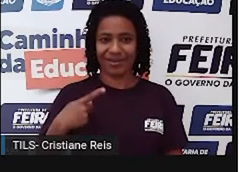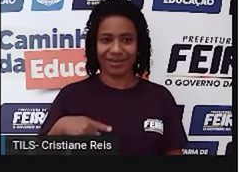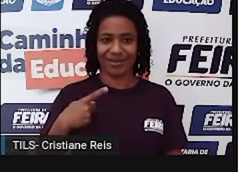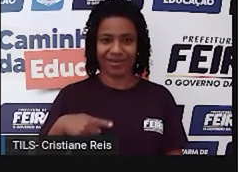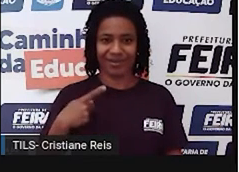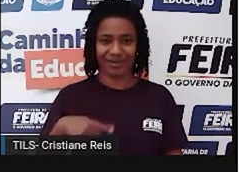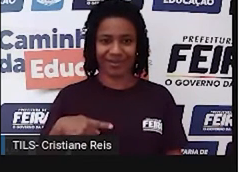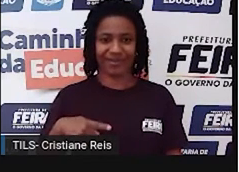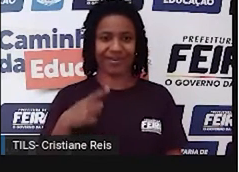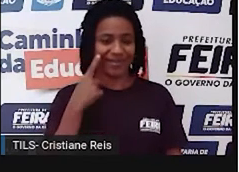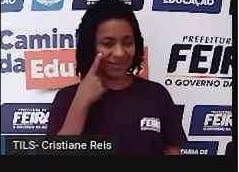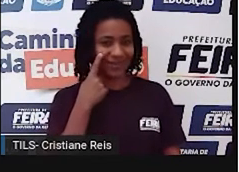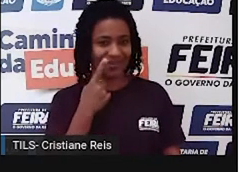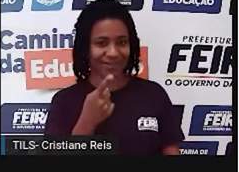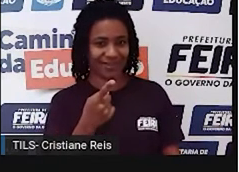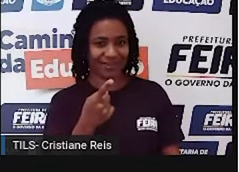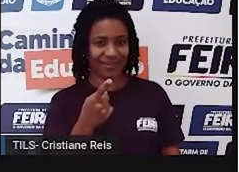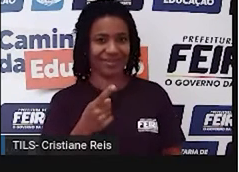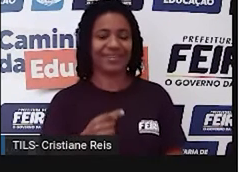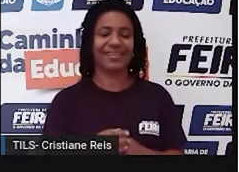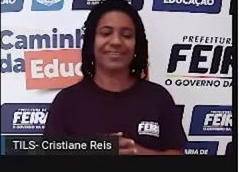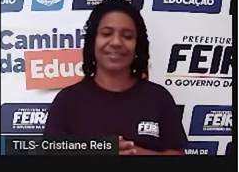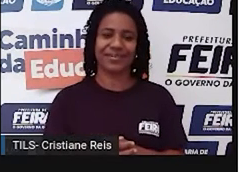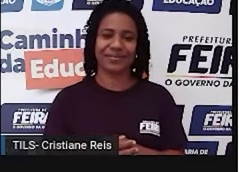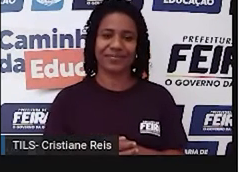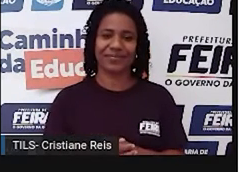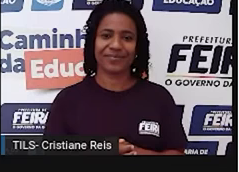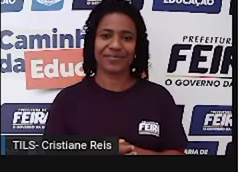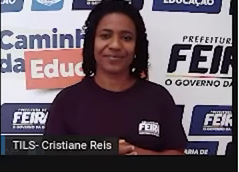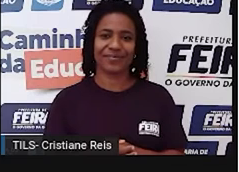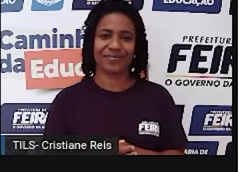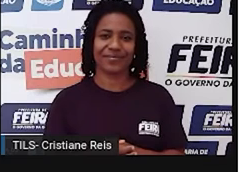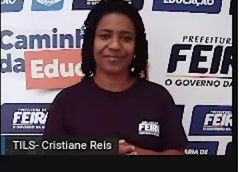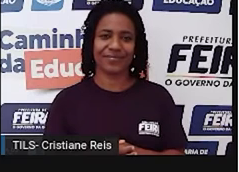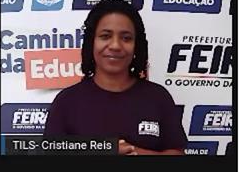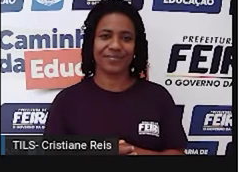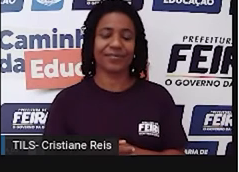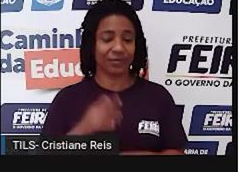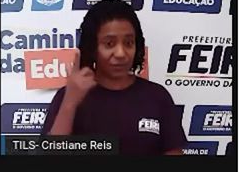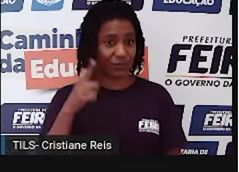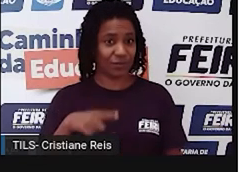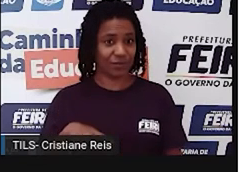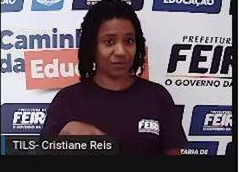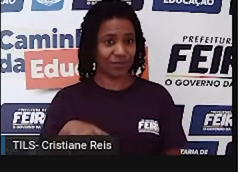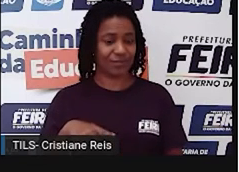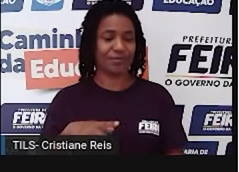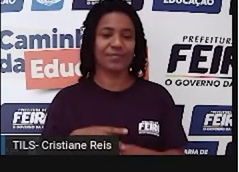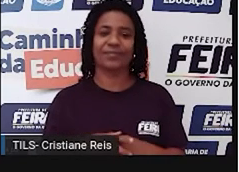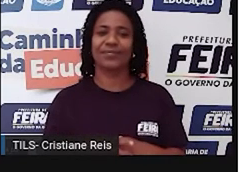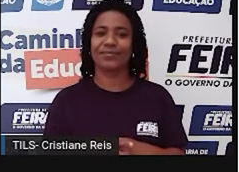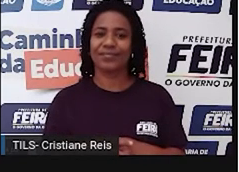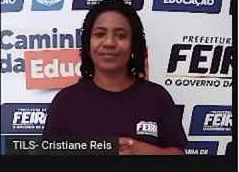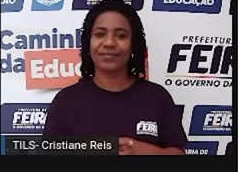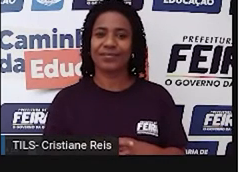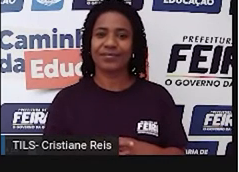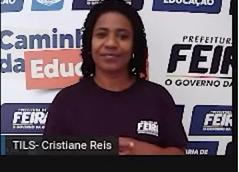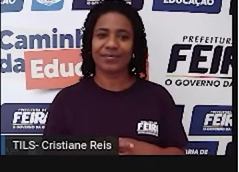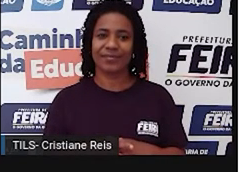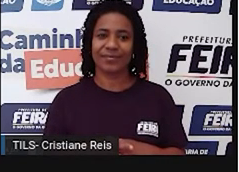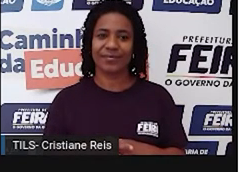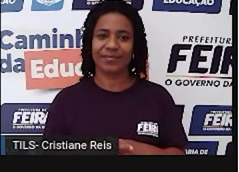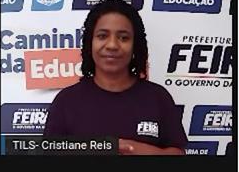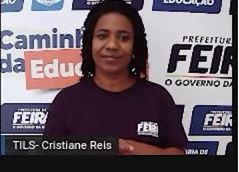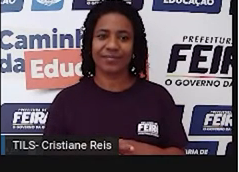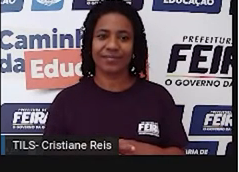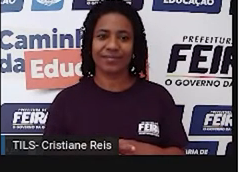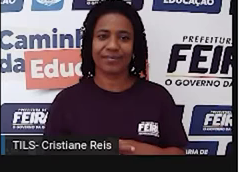imposto. Mayor, journal, realize. Repeat. Mayor, journal, realize.